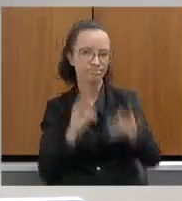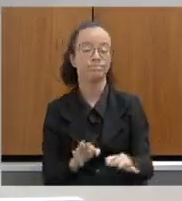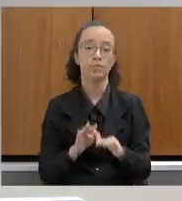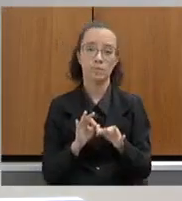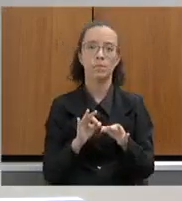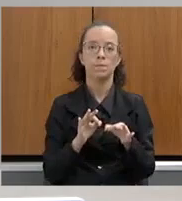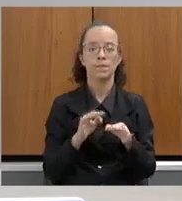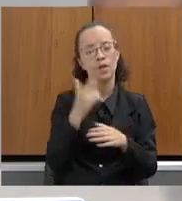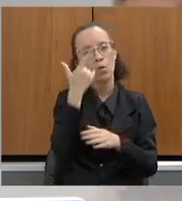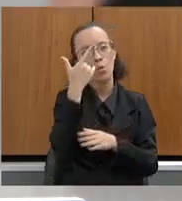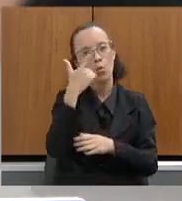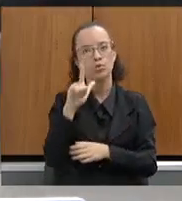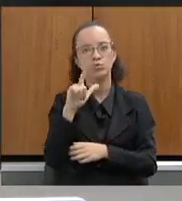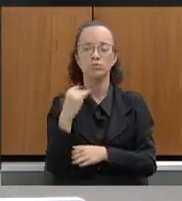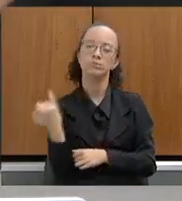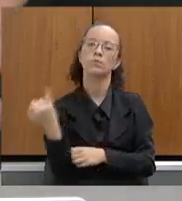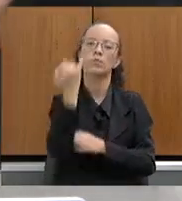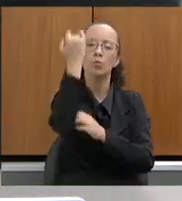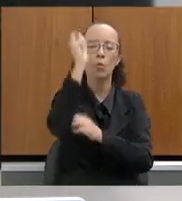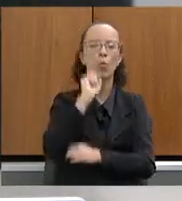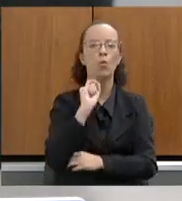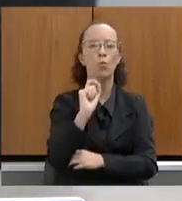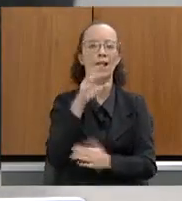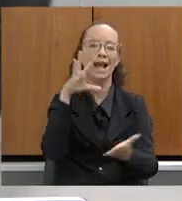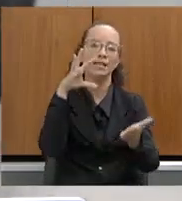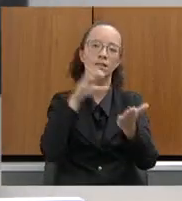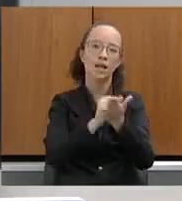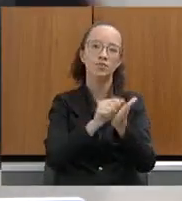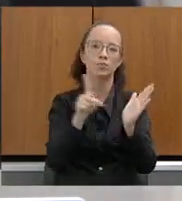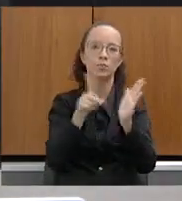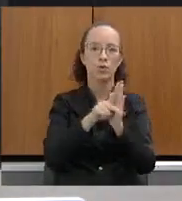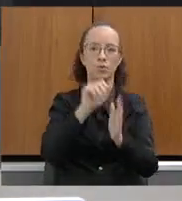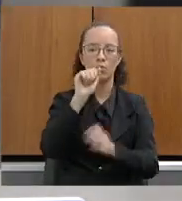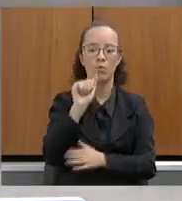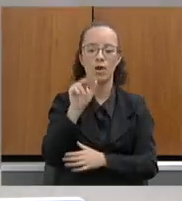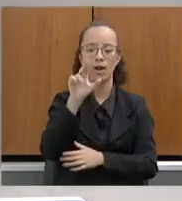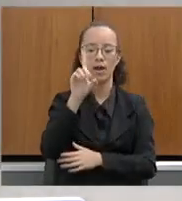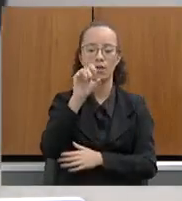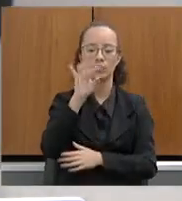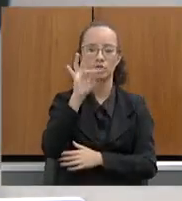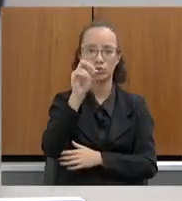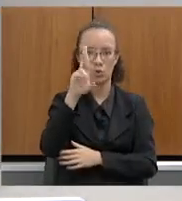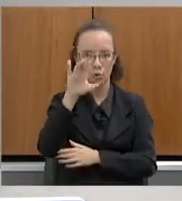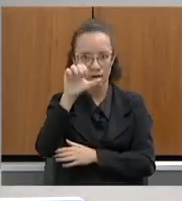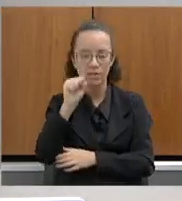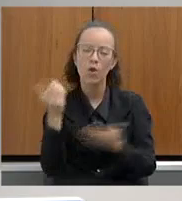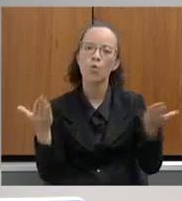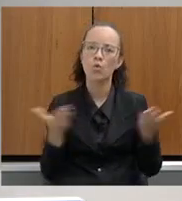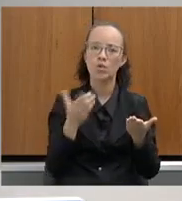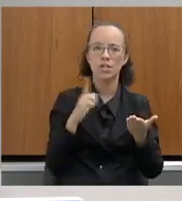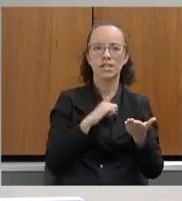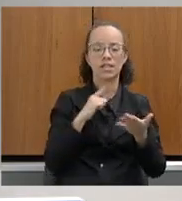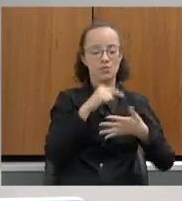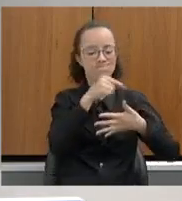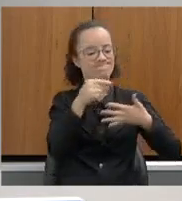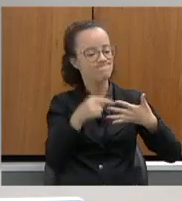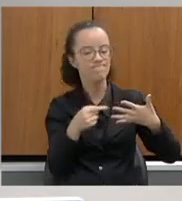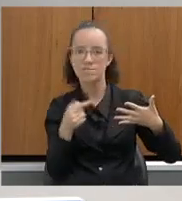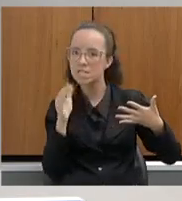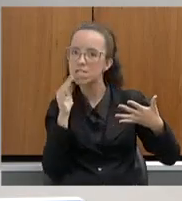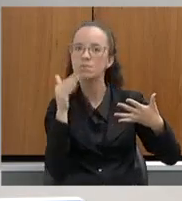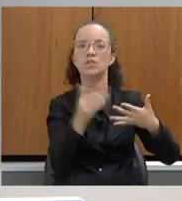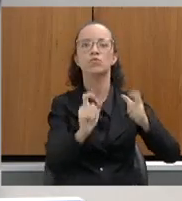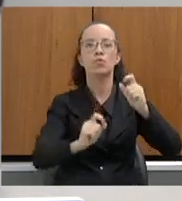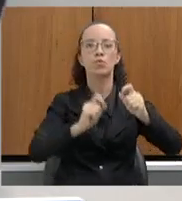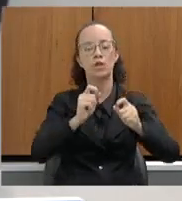que é importante dizer também, Renato, o cadastro dos auditores. Nós temos hoje um requisito específico para